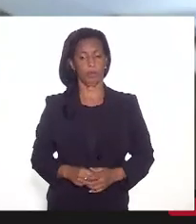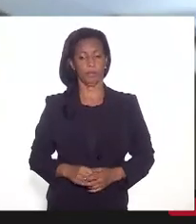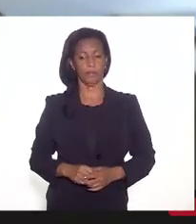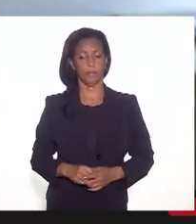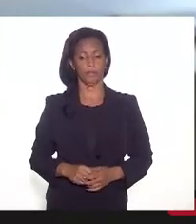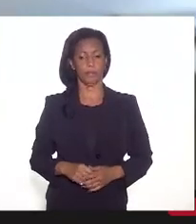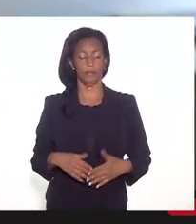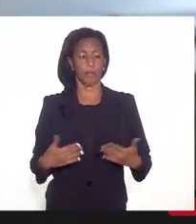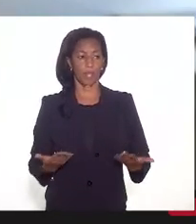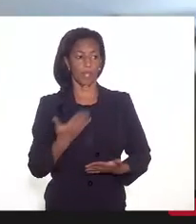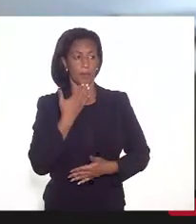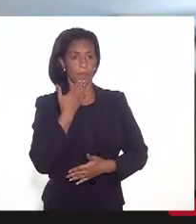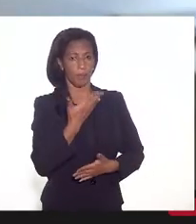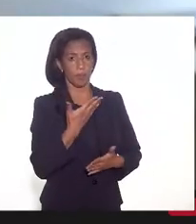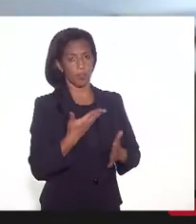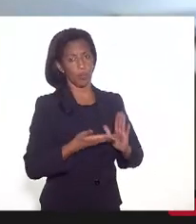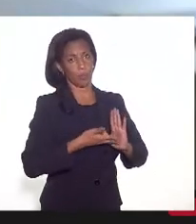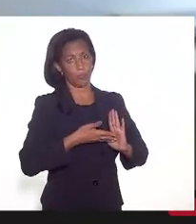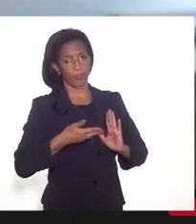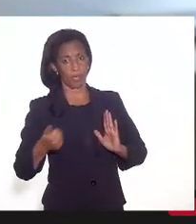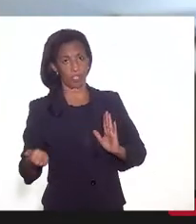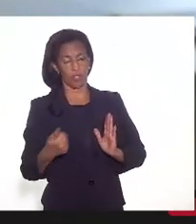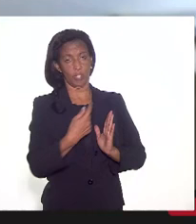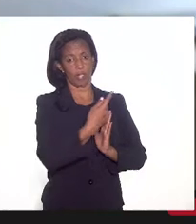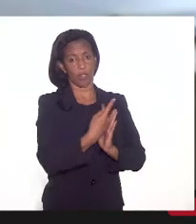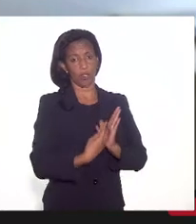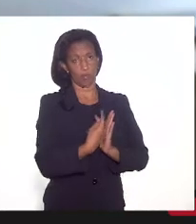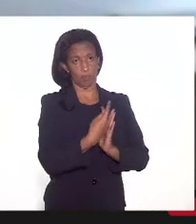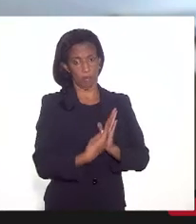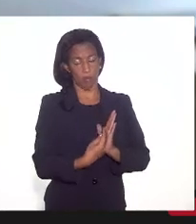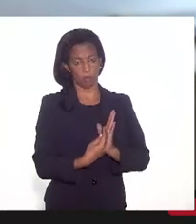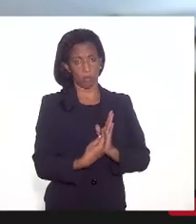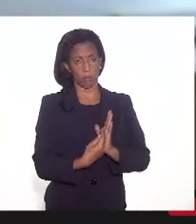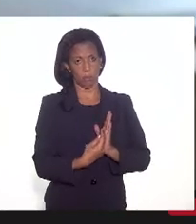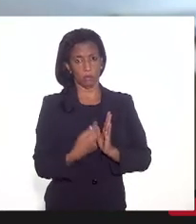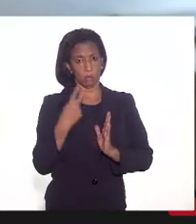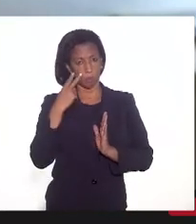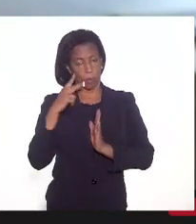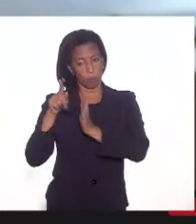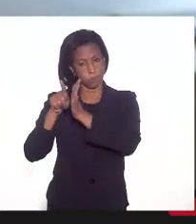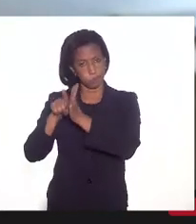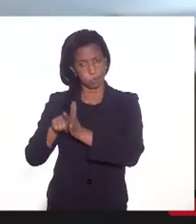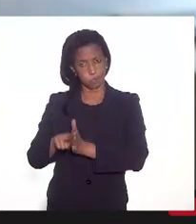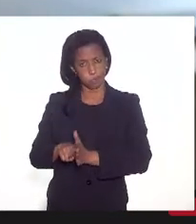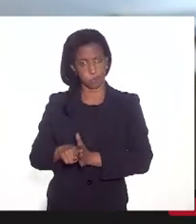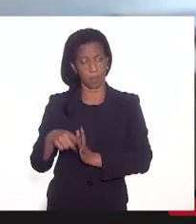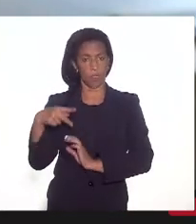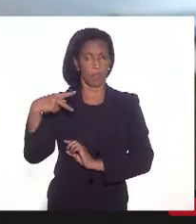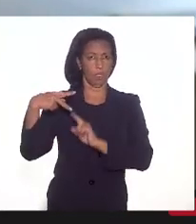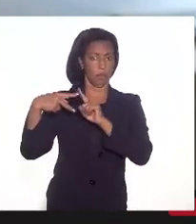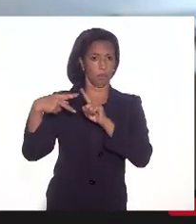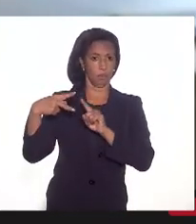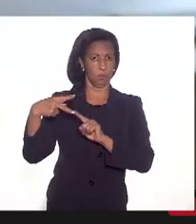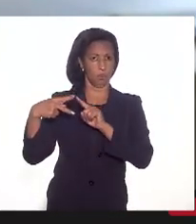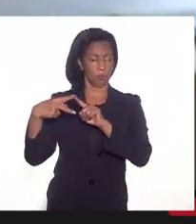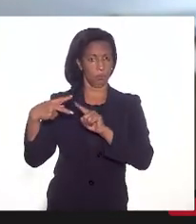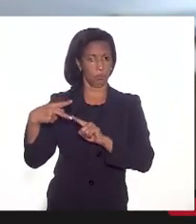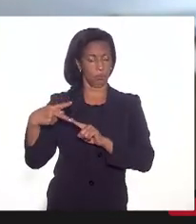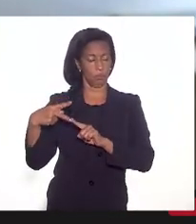eu pedi para retirar de pauta, para tentar absorver essas duas observações,